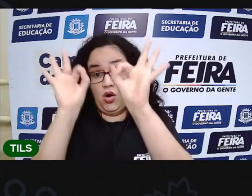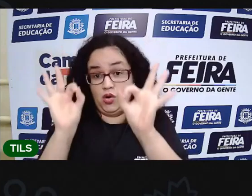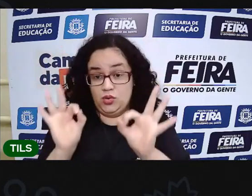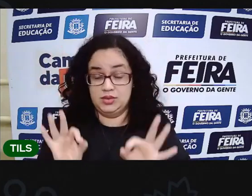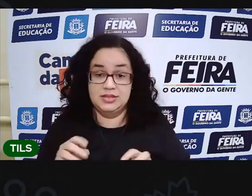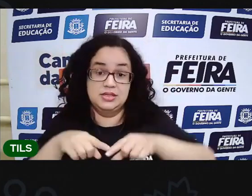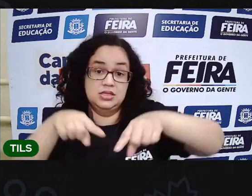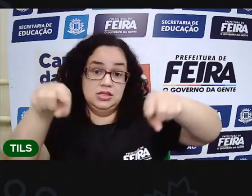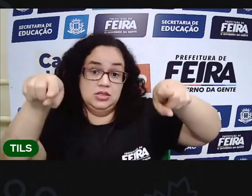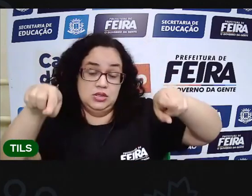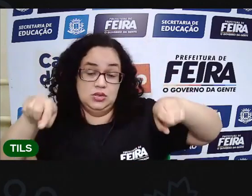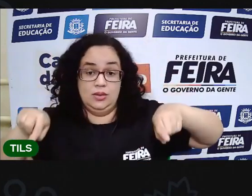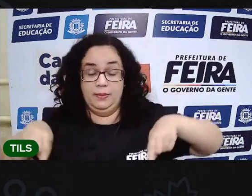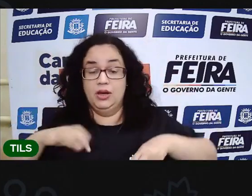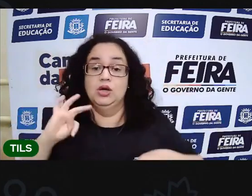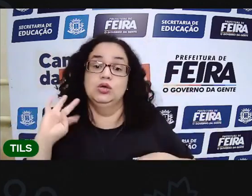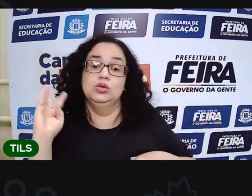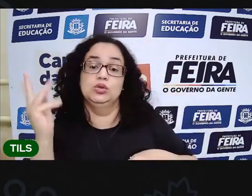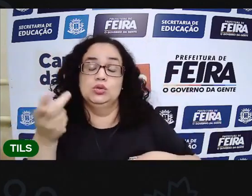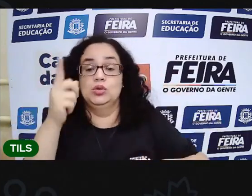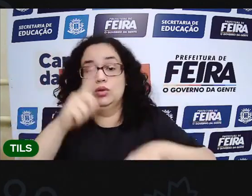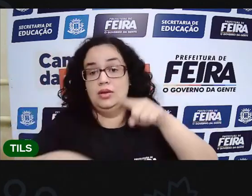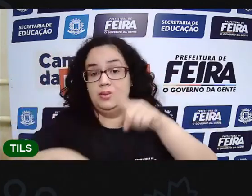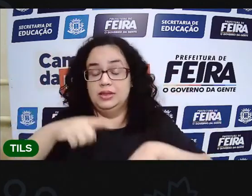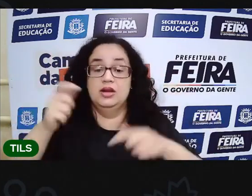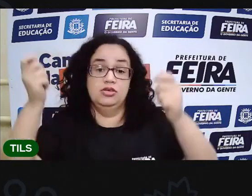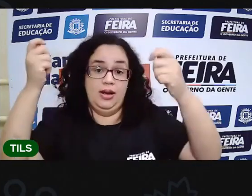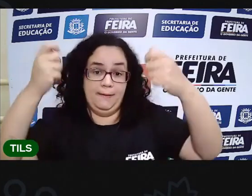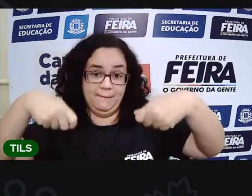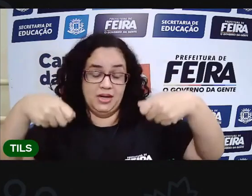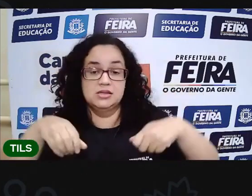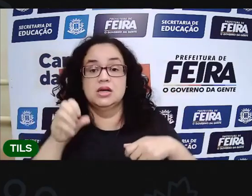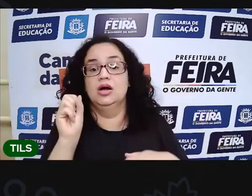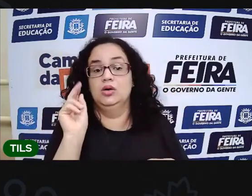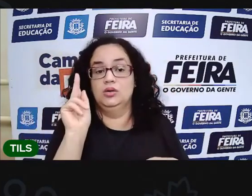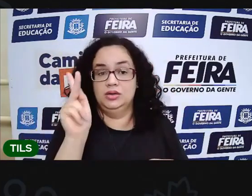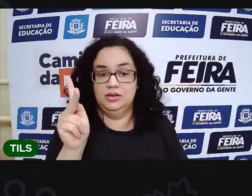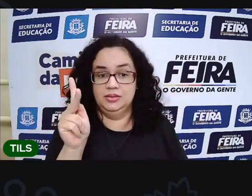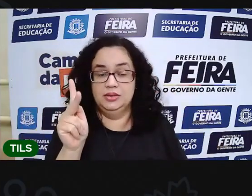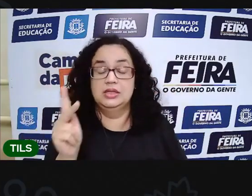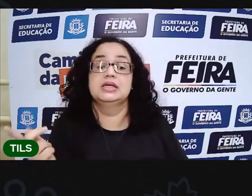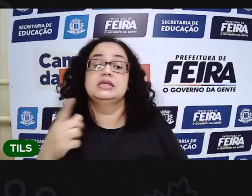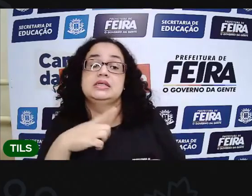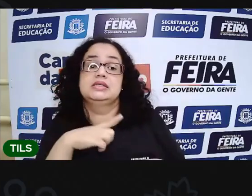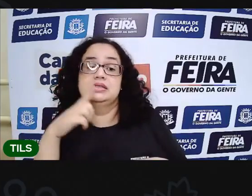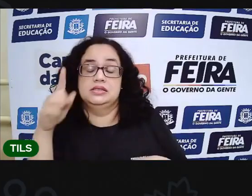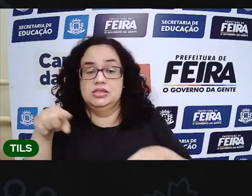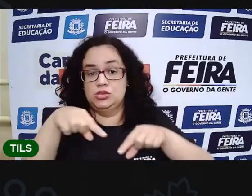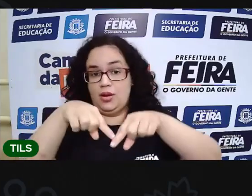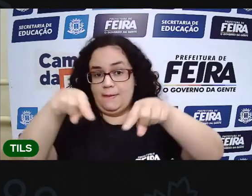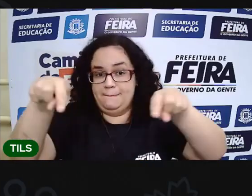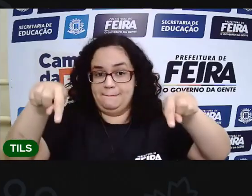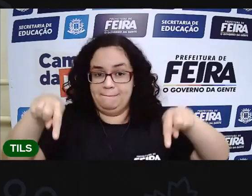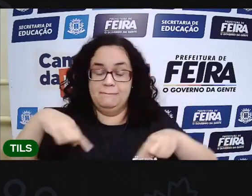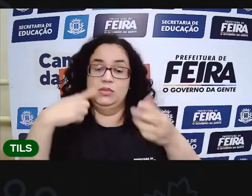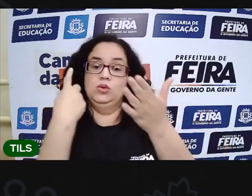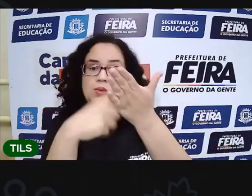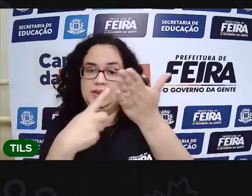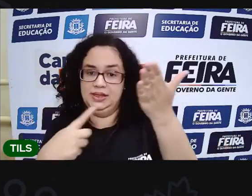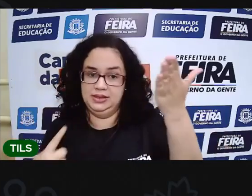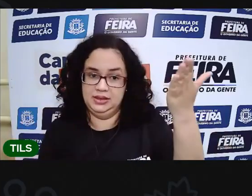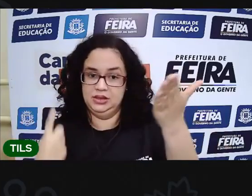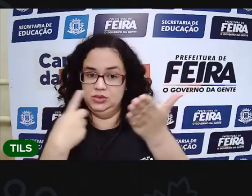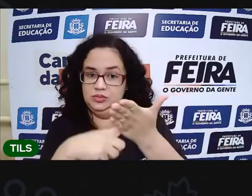sua mesa com todo o material que a gente vai precisar, tá bom? Já deixa aí na sua mesa o caderno,